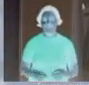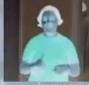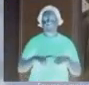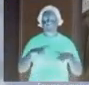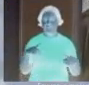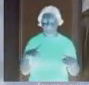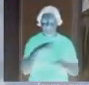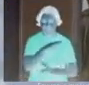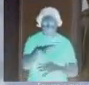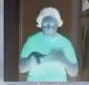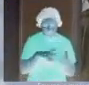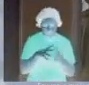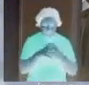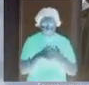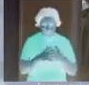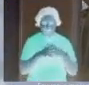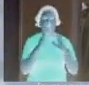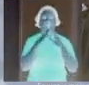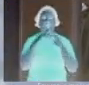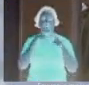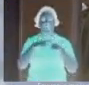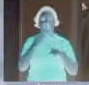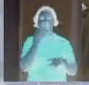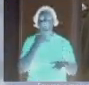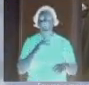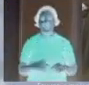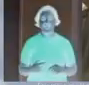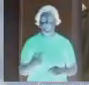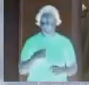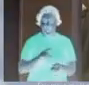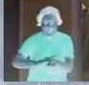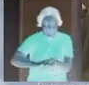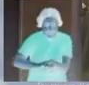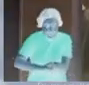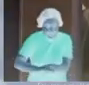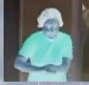Uma bagunça dentro da igreja Nossa, os nervos começam a ferver